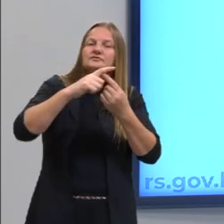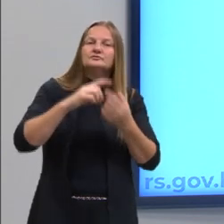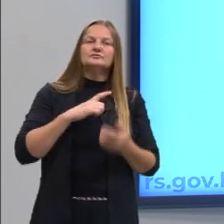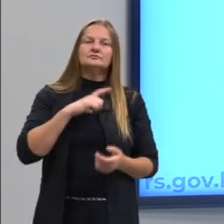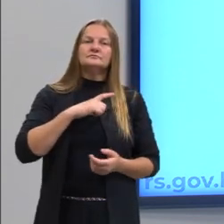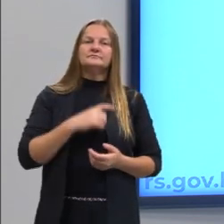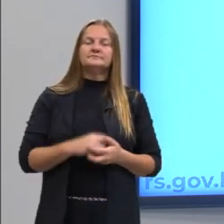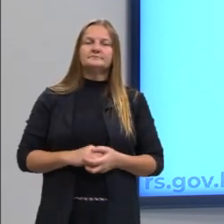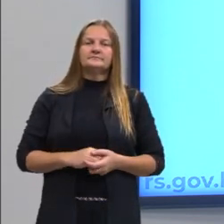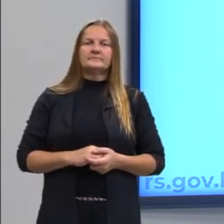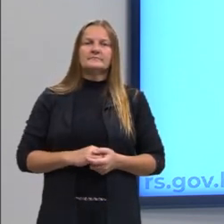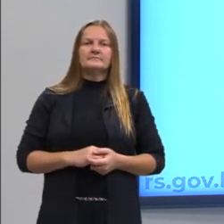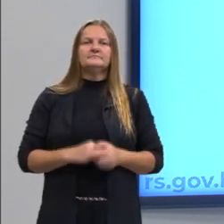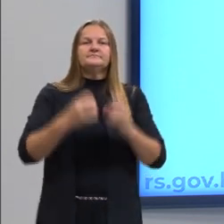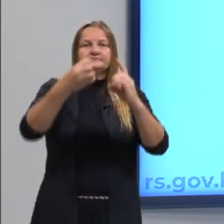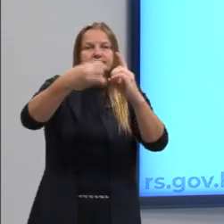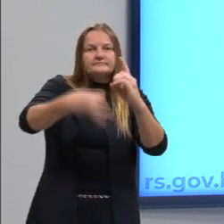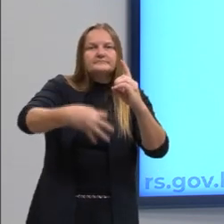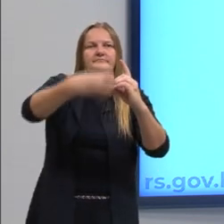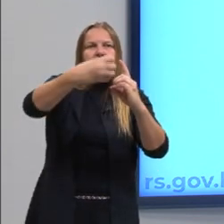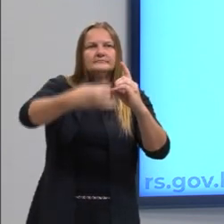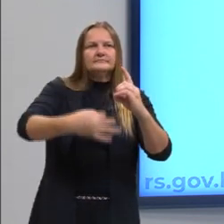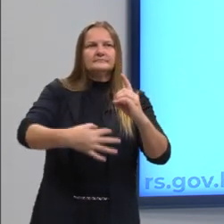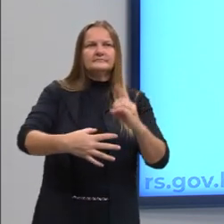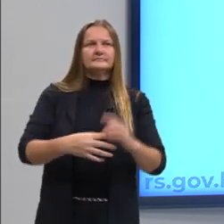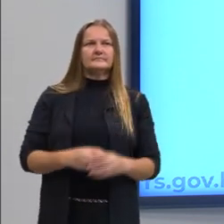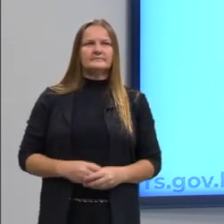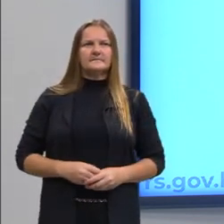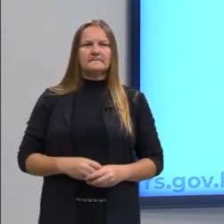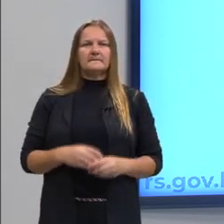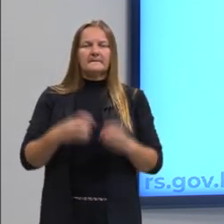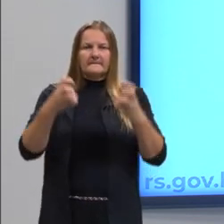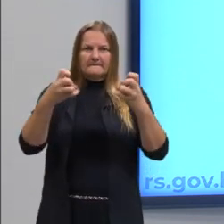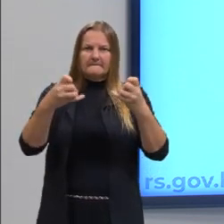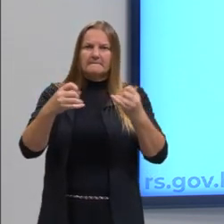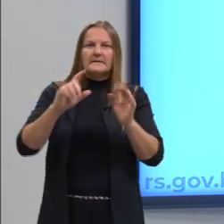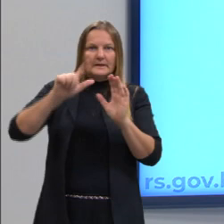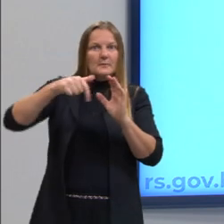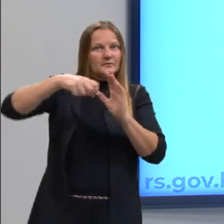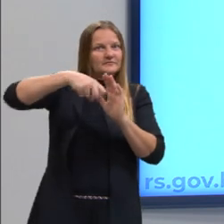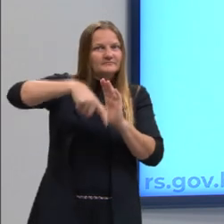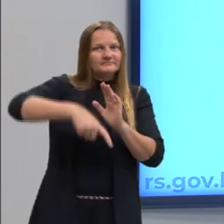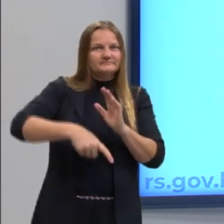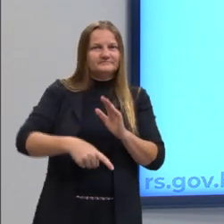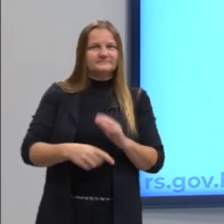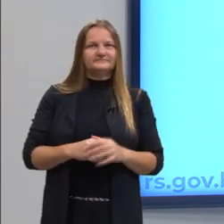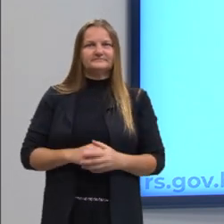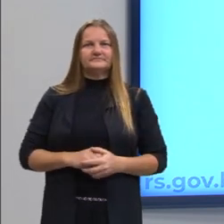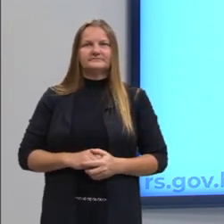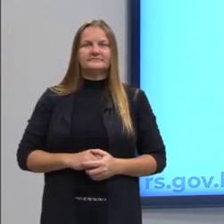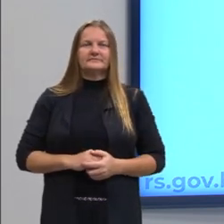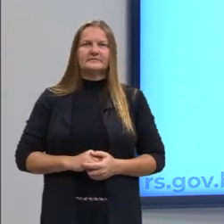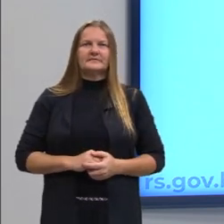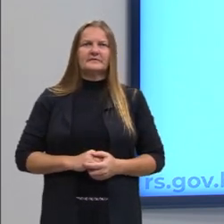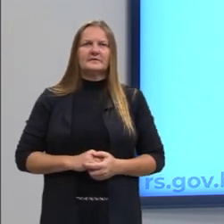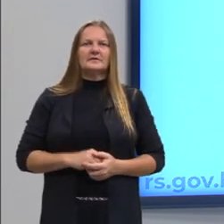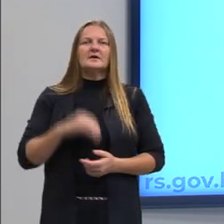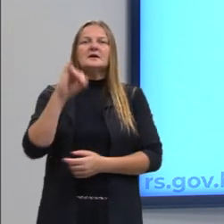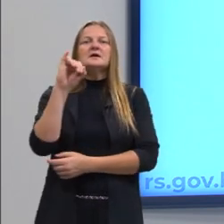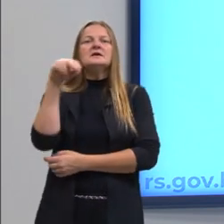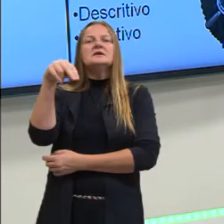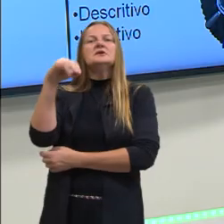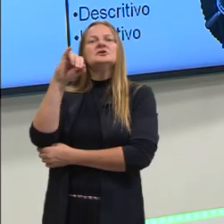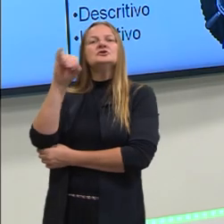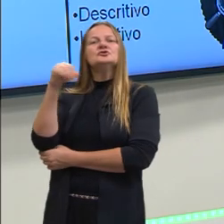tipologia textual descritiva. Nós já vamos falar um pouquinho mais sobre isso. e o injuntivo, o injuntivo,